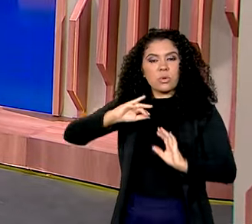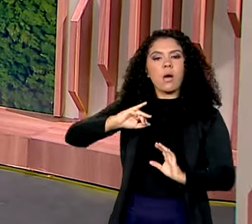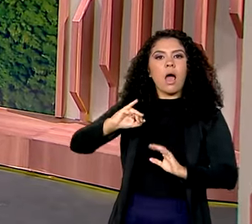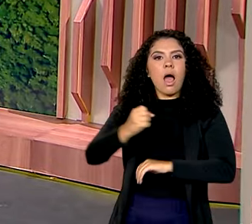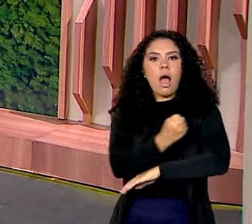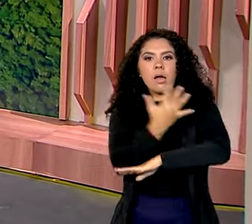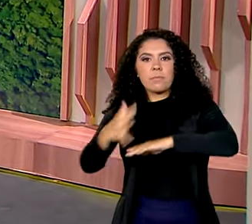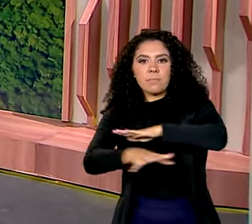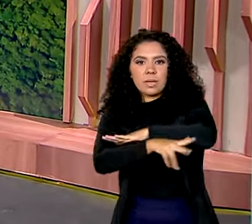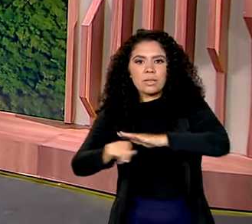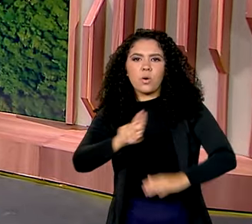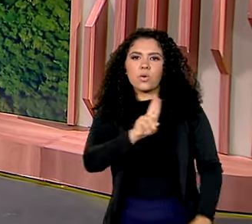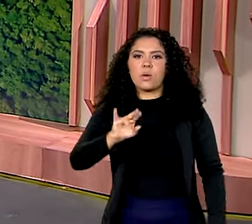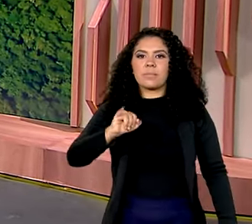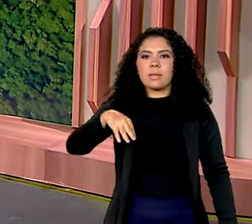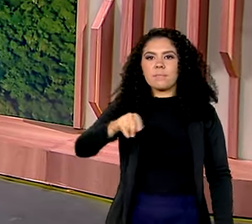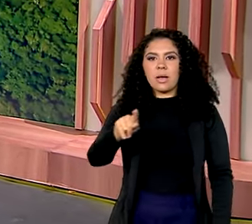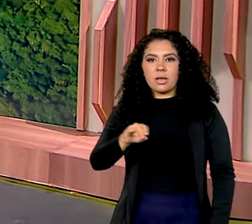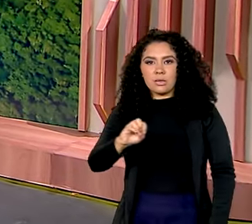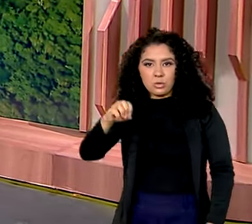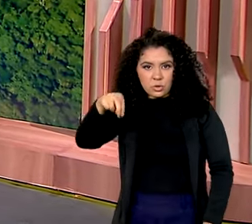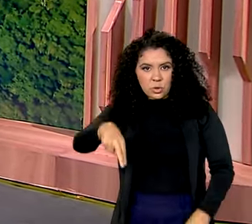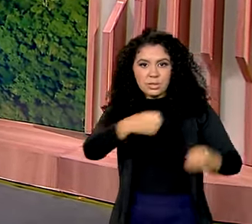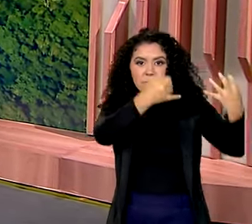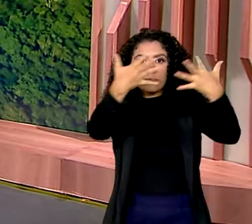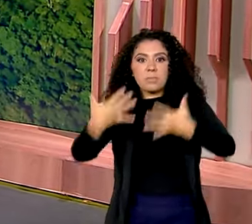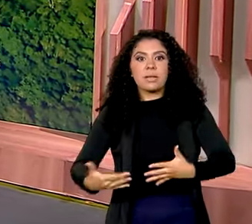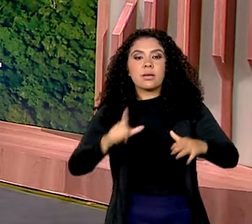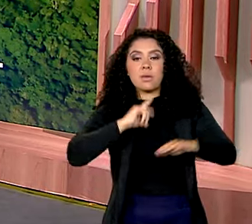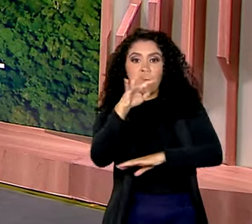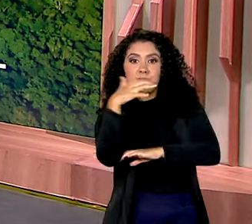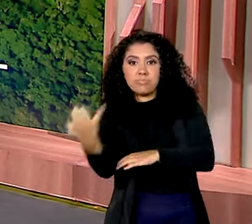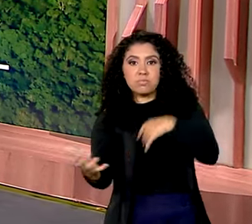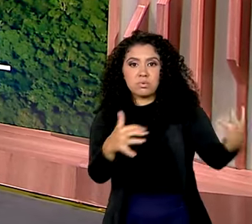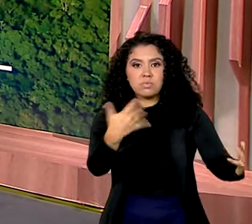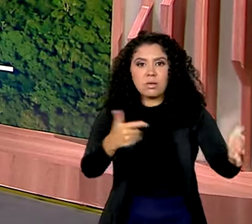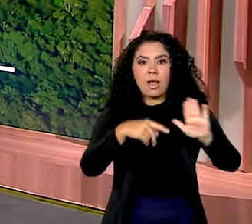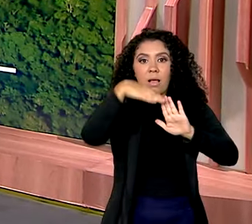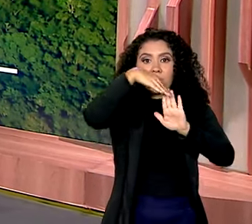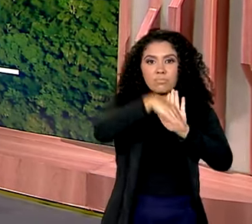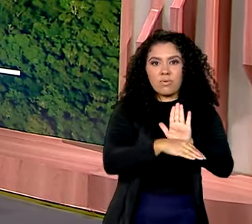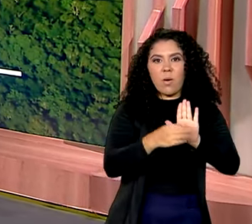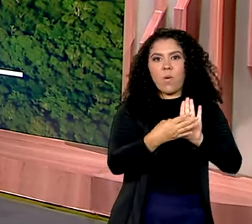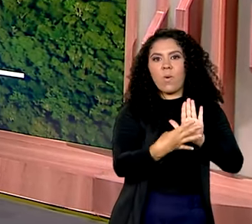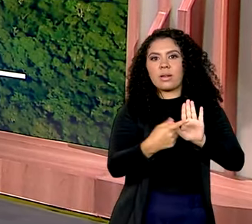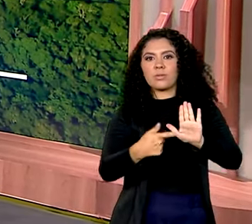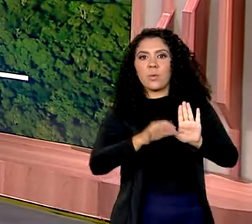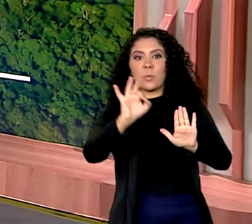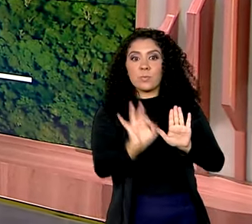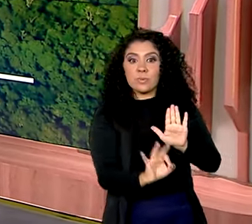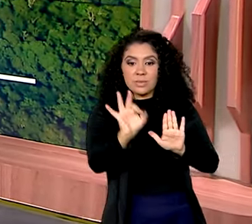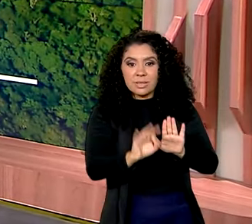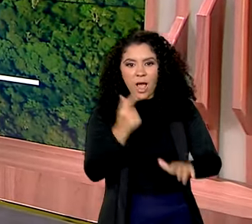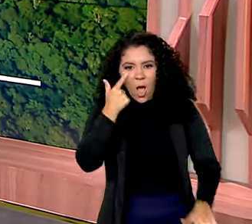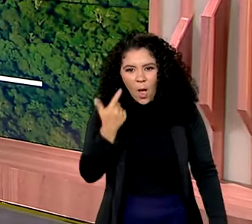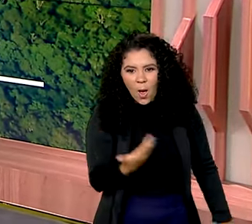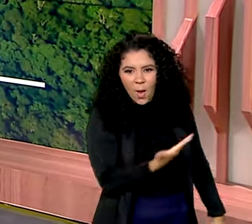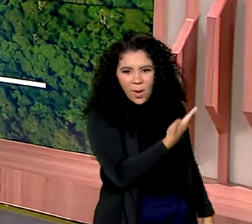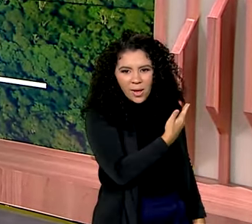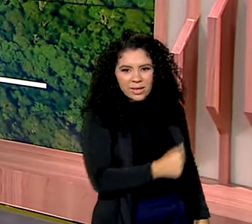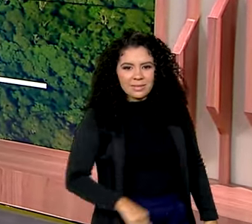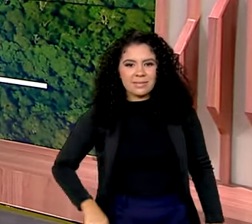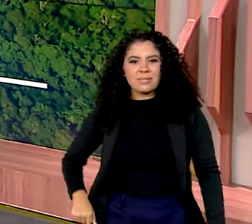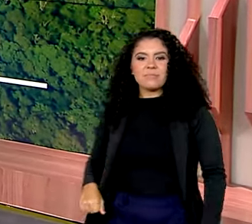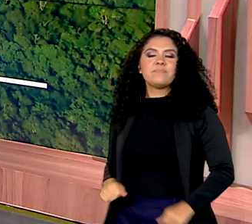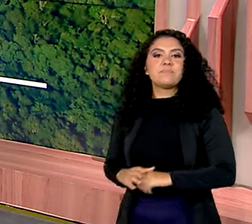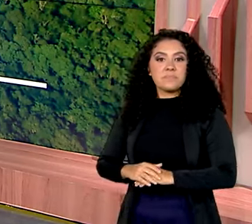o desmatamento em terras indígenas na Amazônia caiu 42%. Olha só, dá para você ver com a gente aqui no gráfico, no